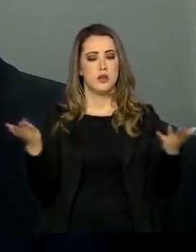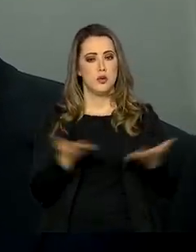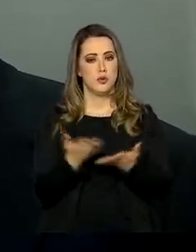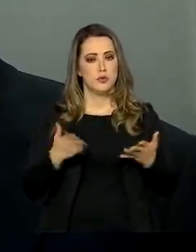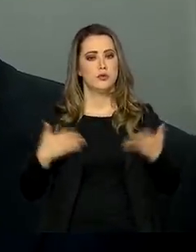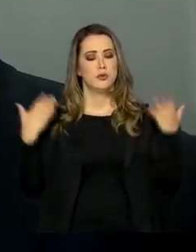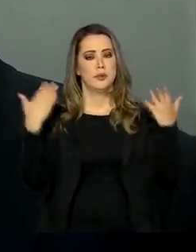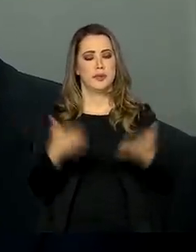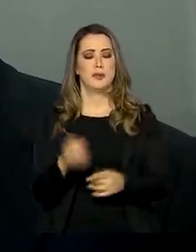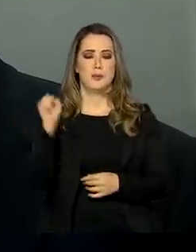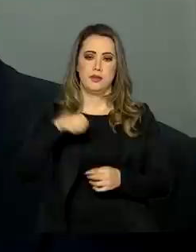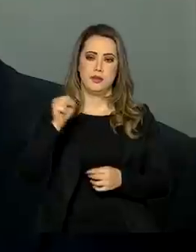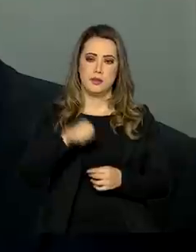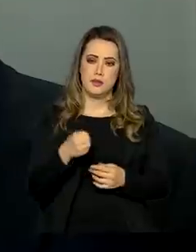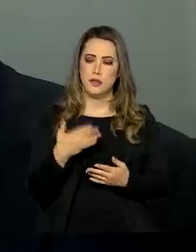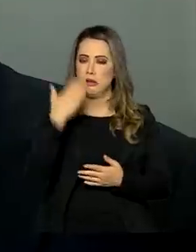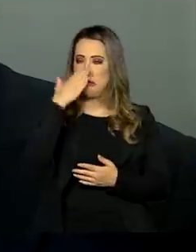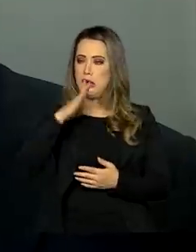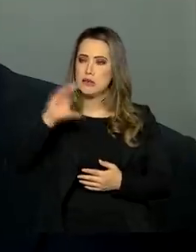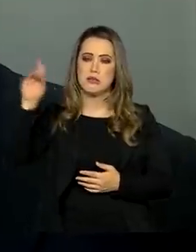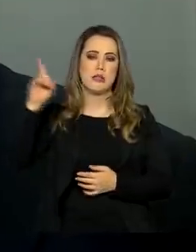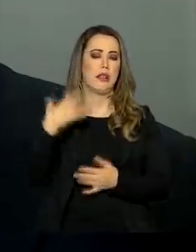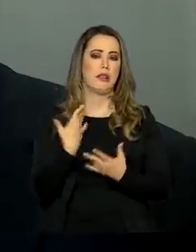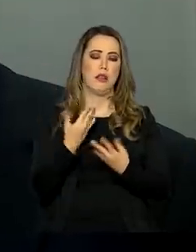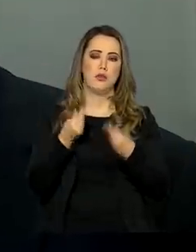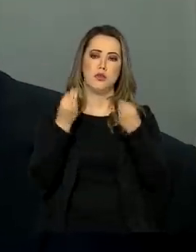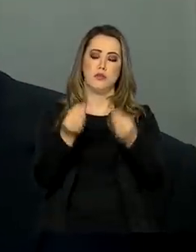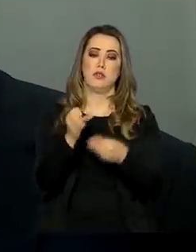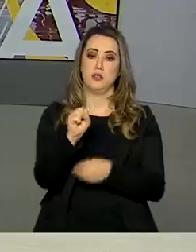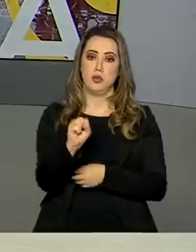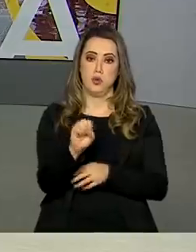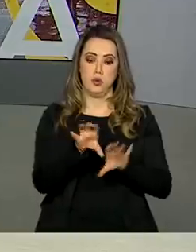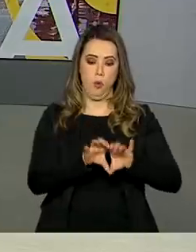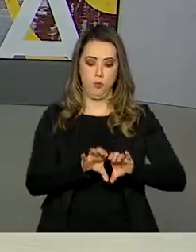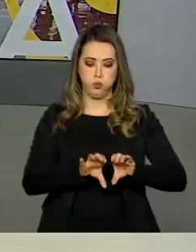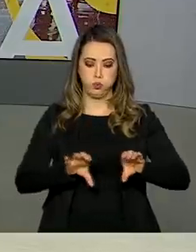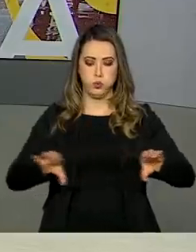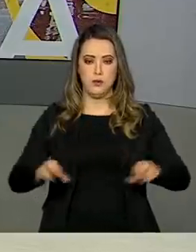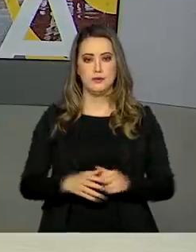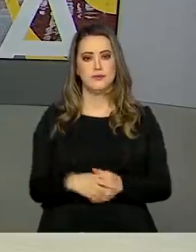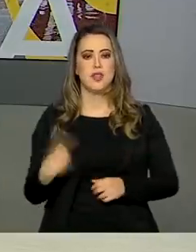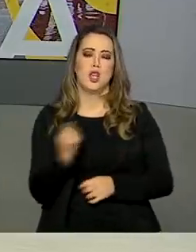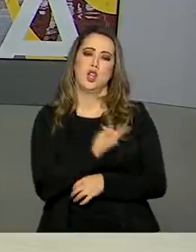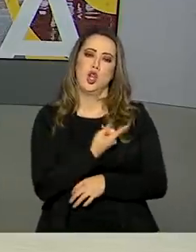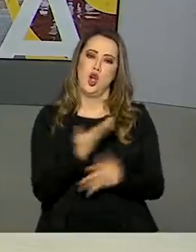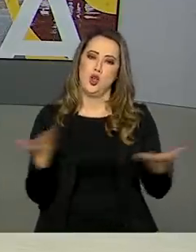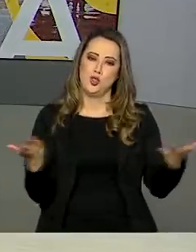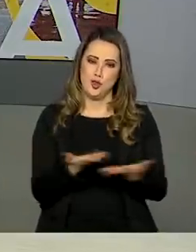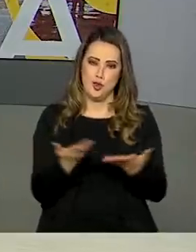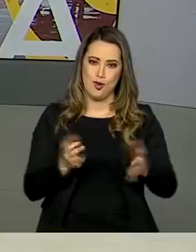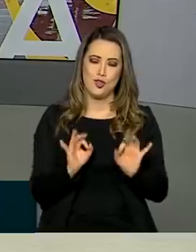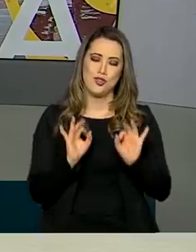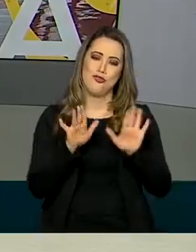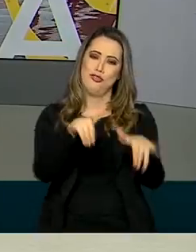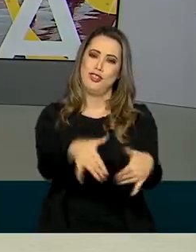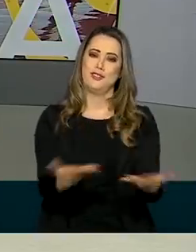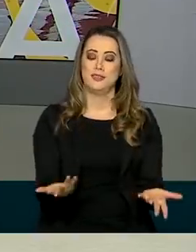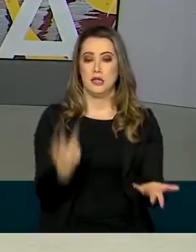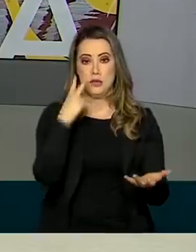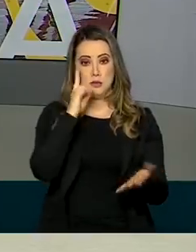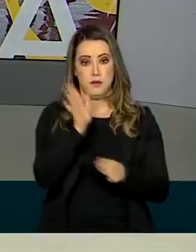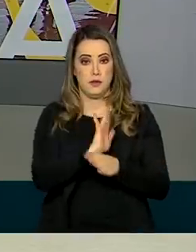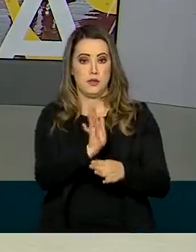participando sim, e graças a Deus concluindo agora a entrega dos oito acumuladores. E a edição de hoje do Brasil em Dia termina aqui. As